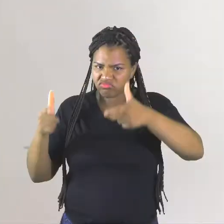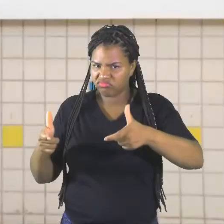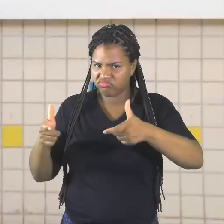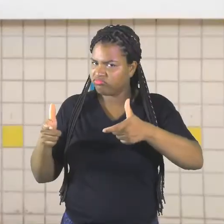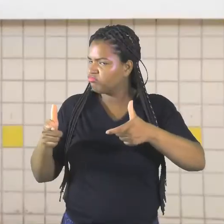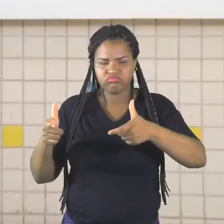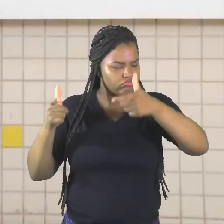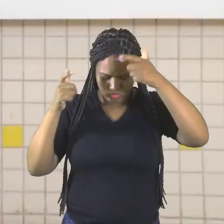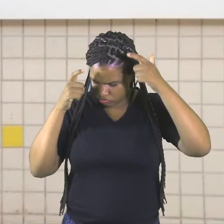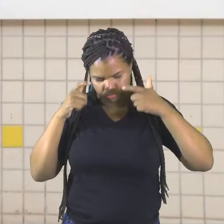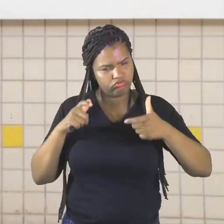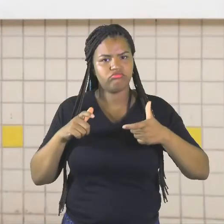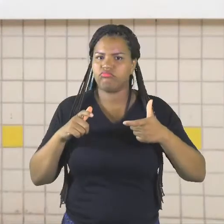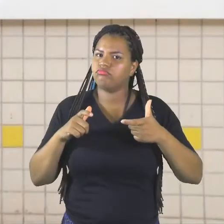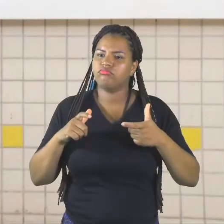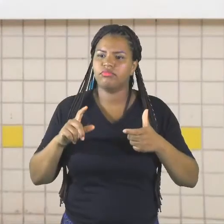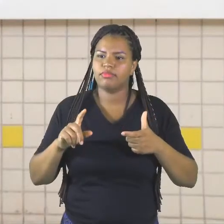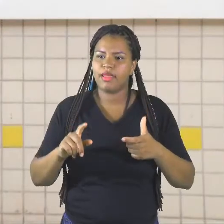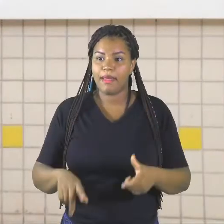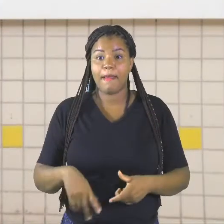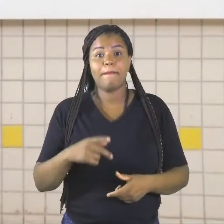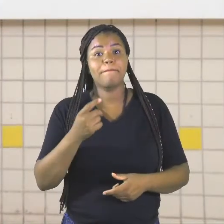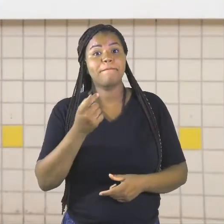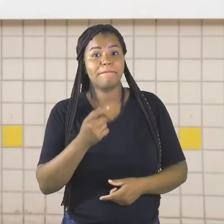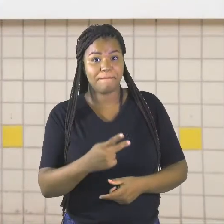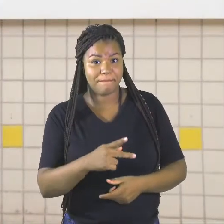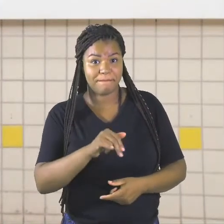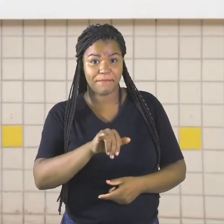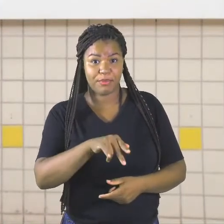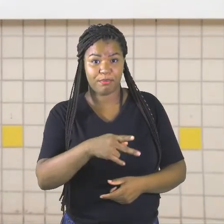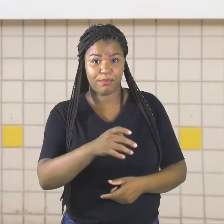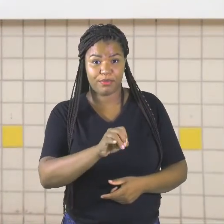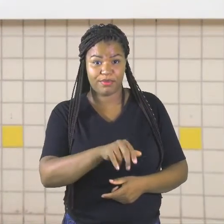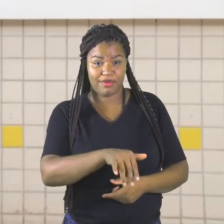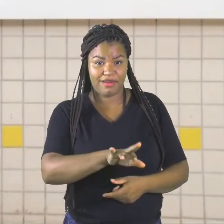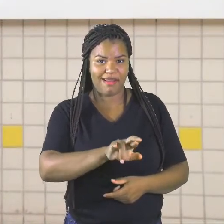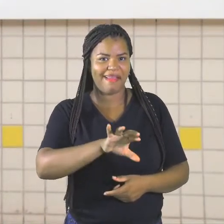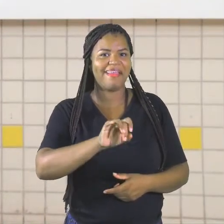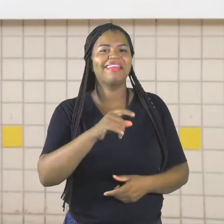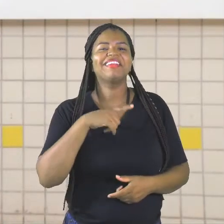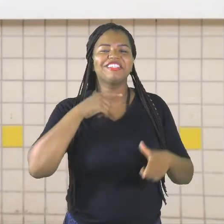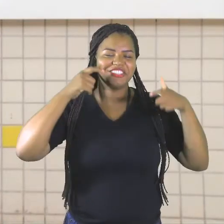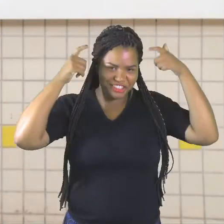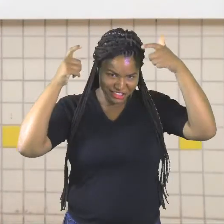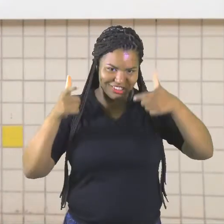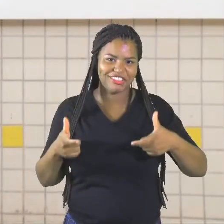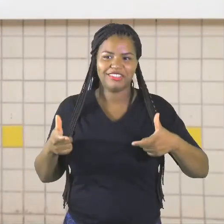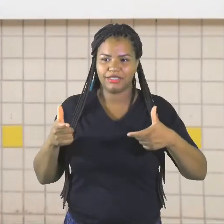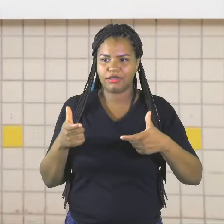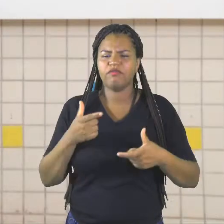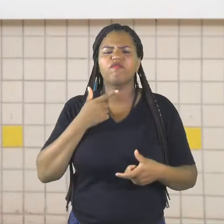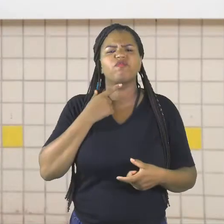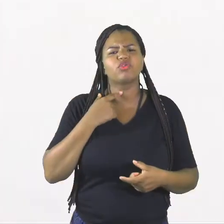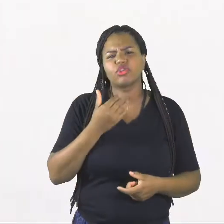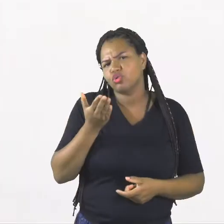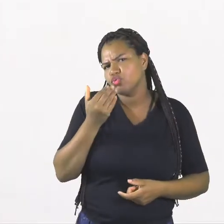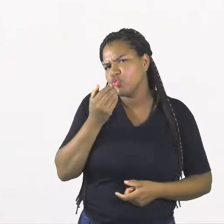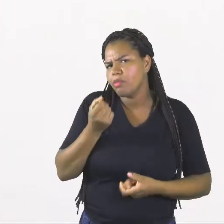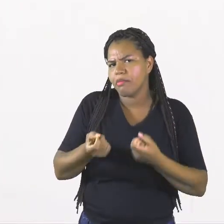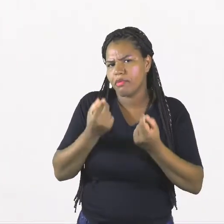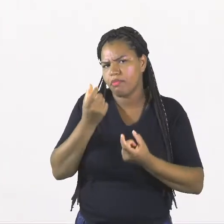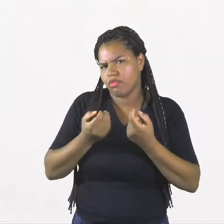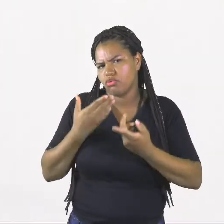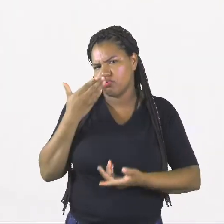Não. Mas para o pipoqueiro, eu tiro o chapéu. Dê vontade de comer uma pipoca doce?